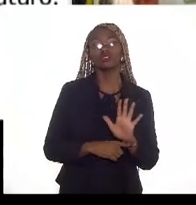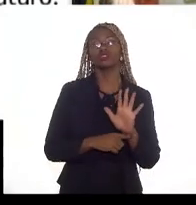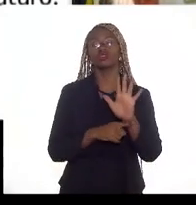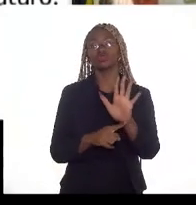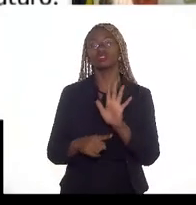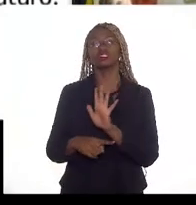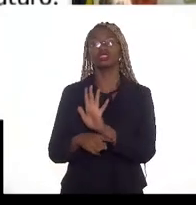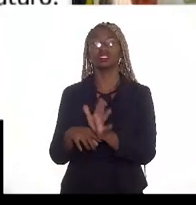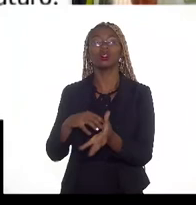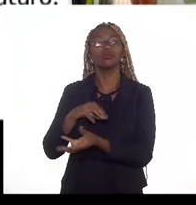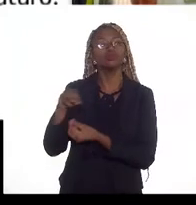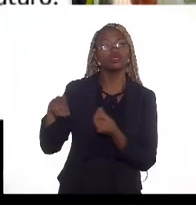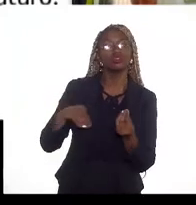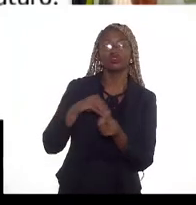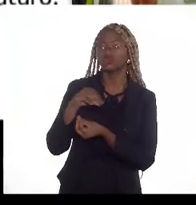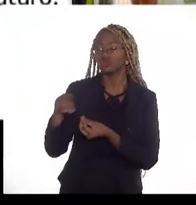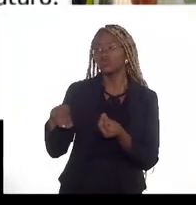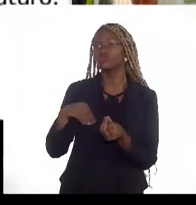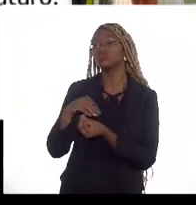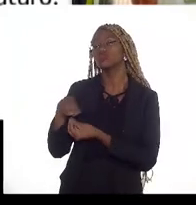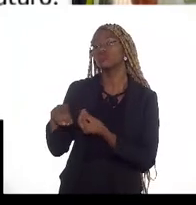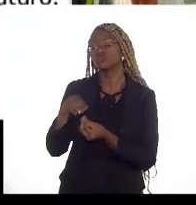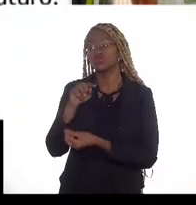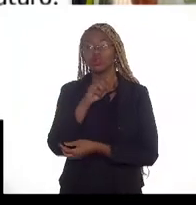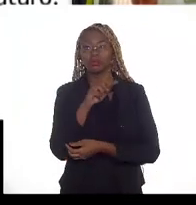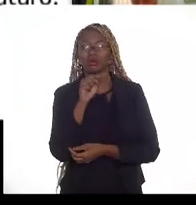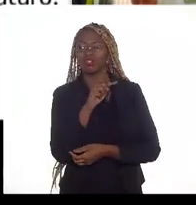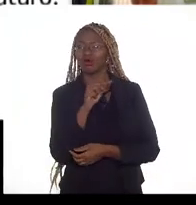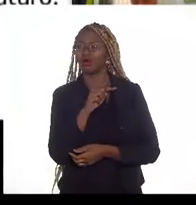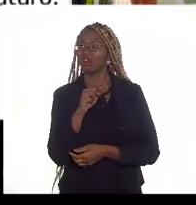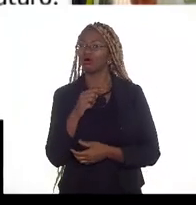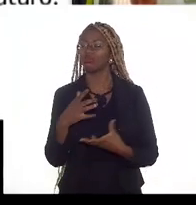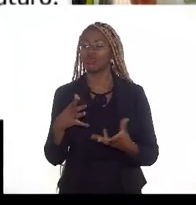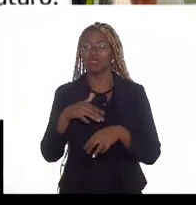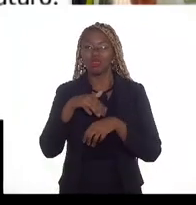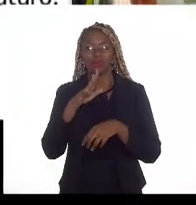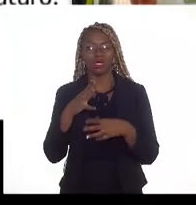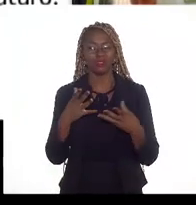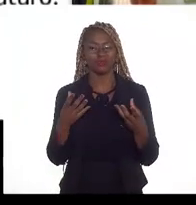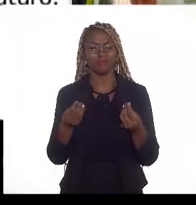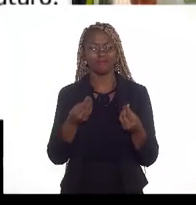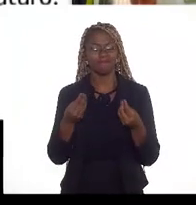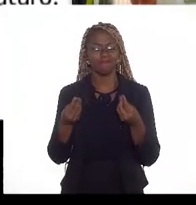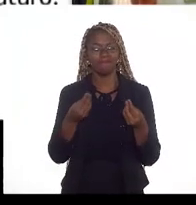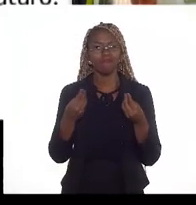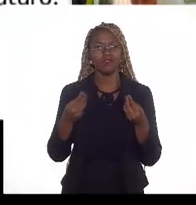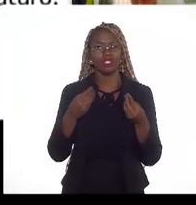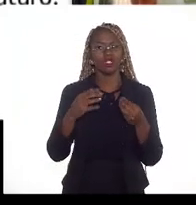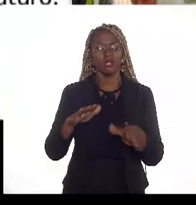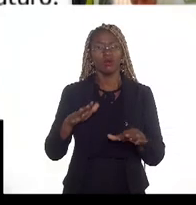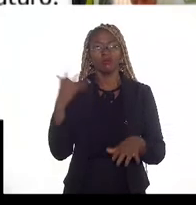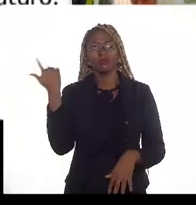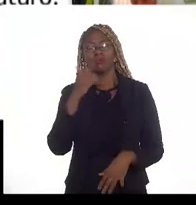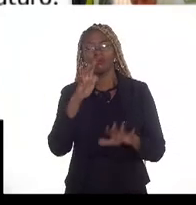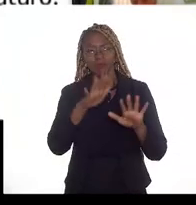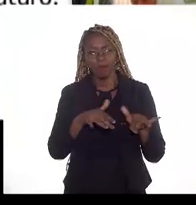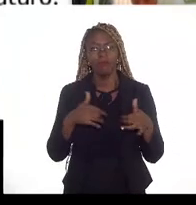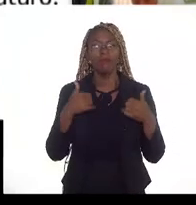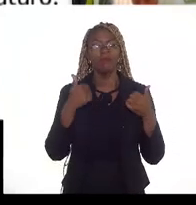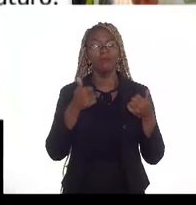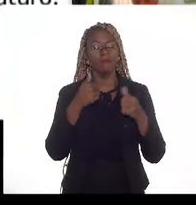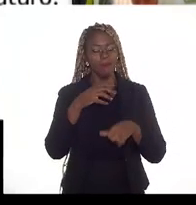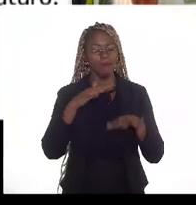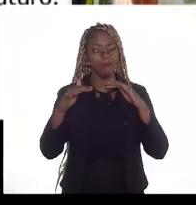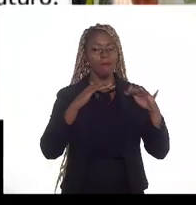mistura, o fluido ser menos, ser mais, se movimentar melhor nas